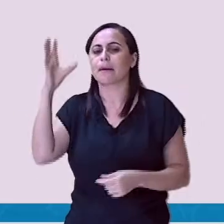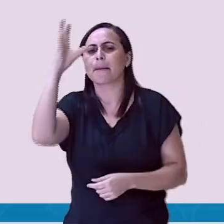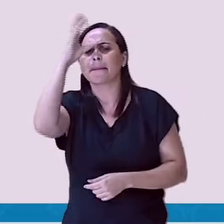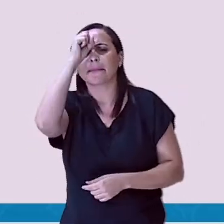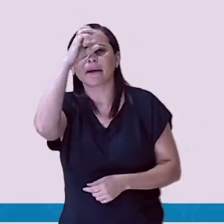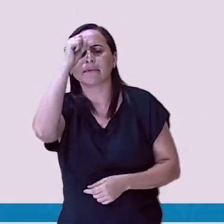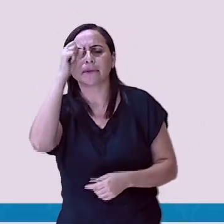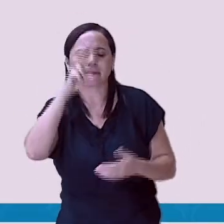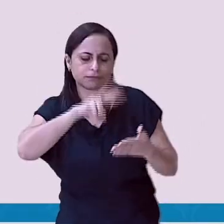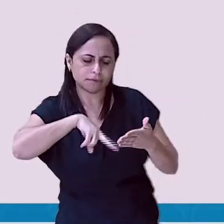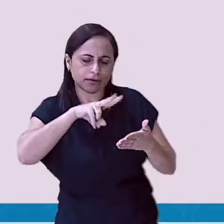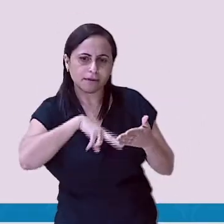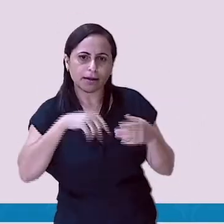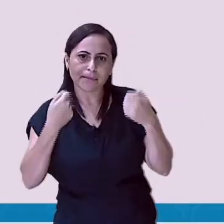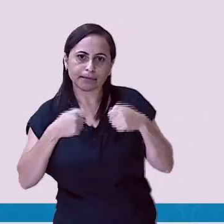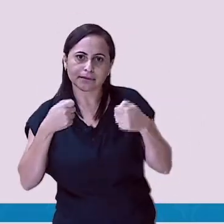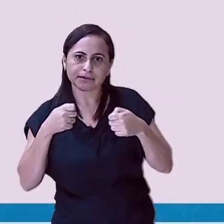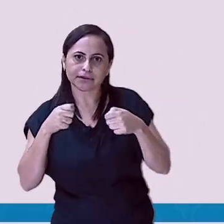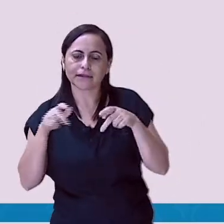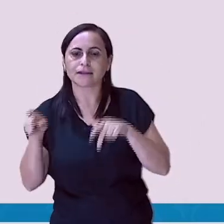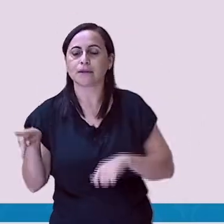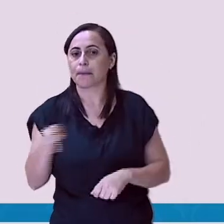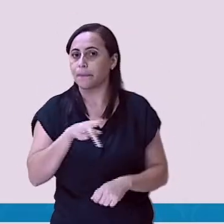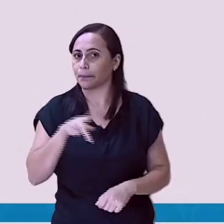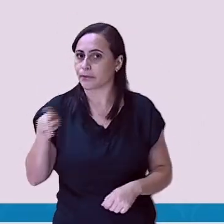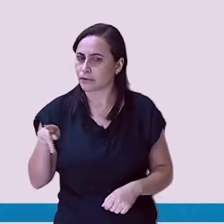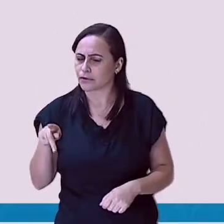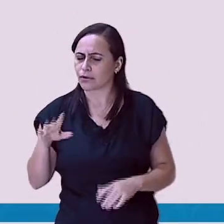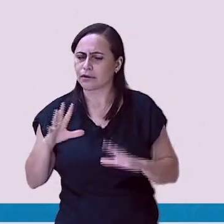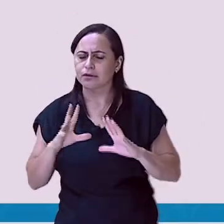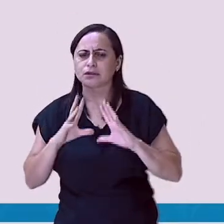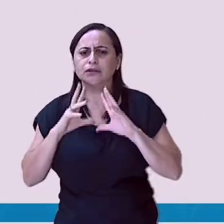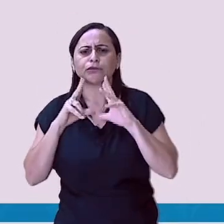Agora, todas as profissões são muito importantes.